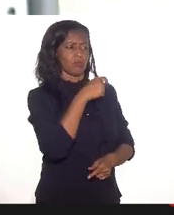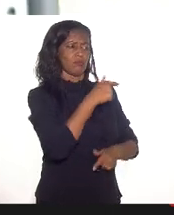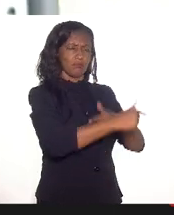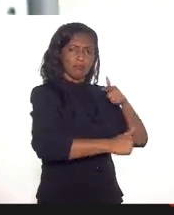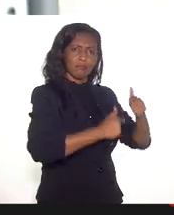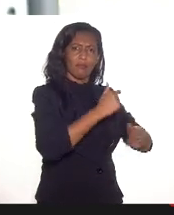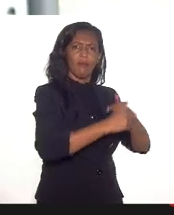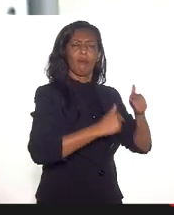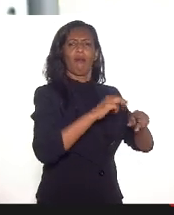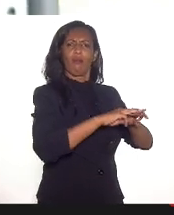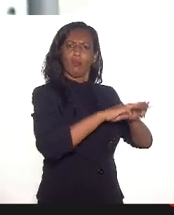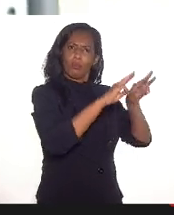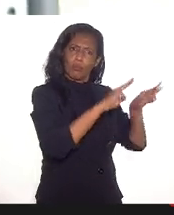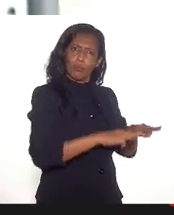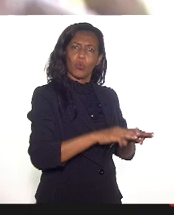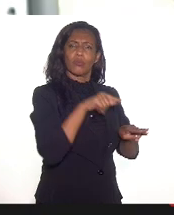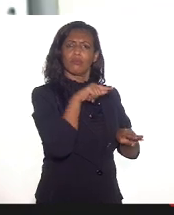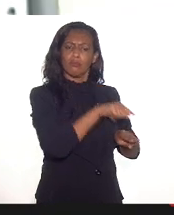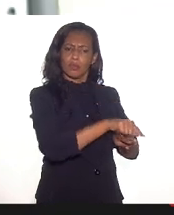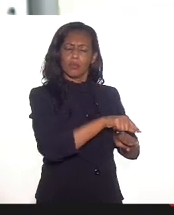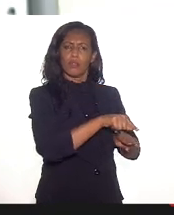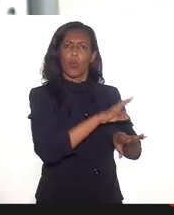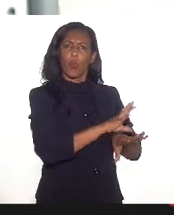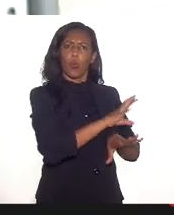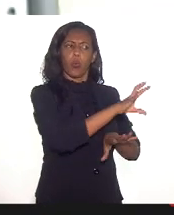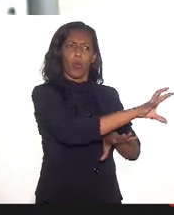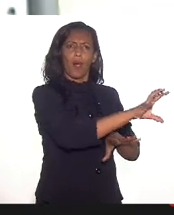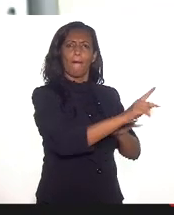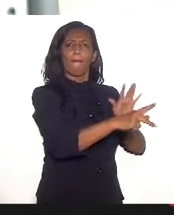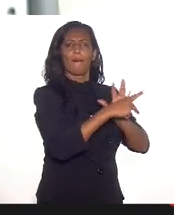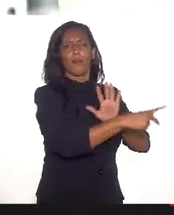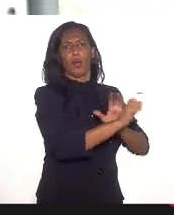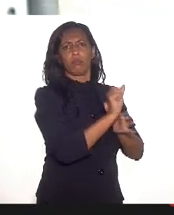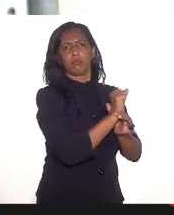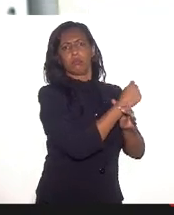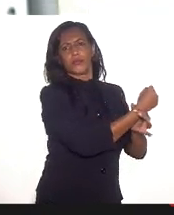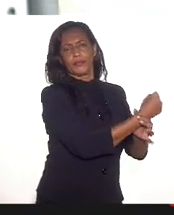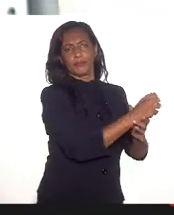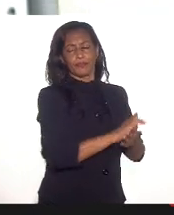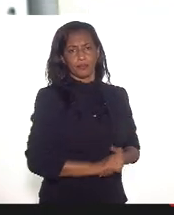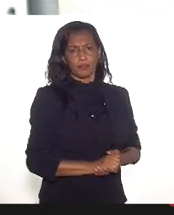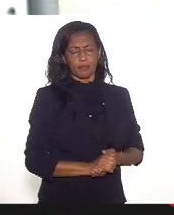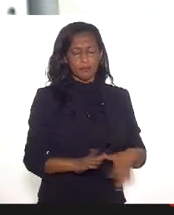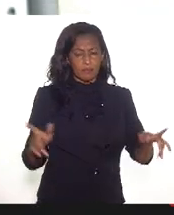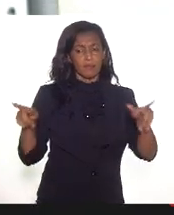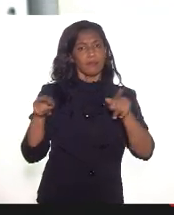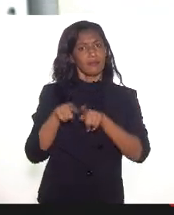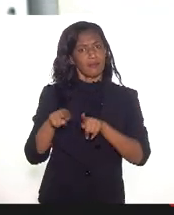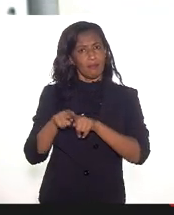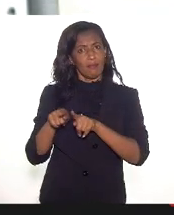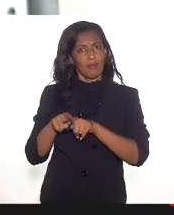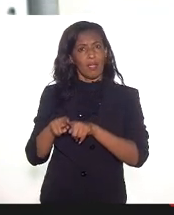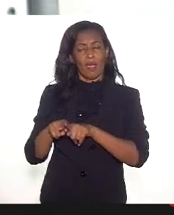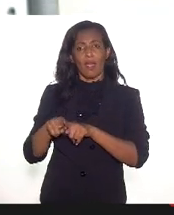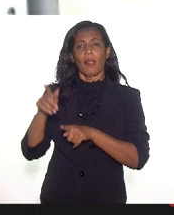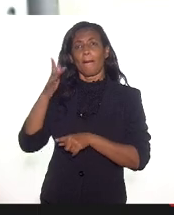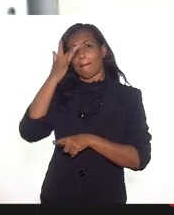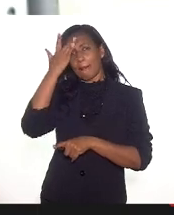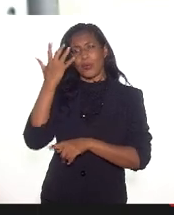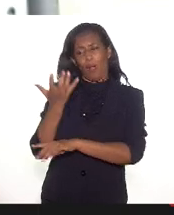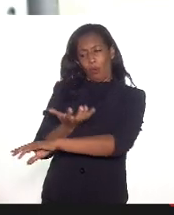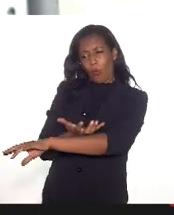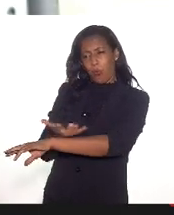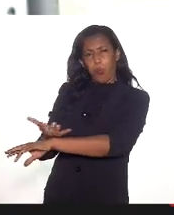nos setores da segurança. Da mesma forma, ocorre com a jardinagem